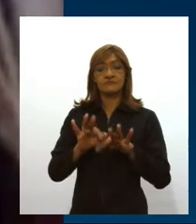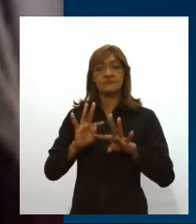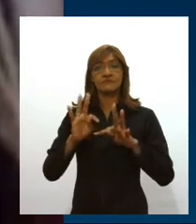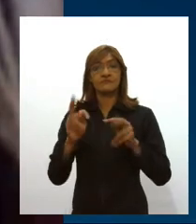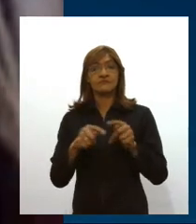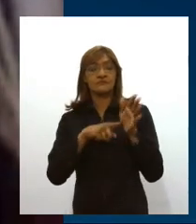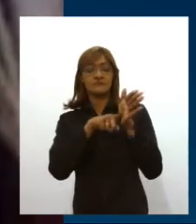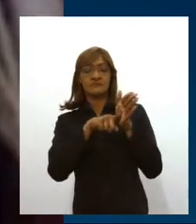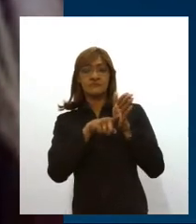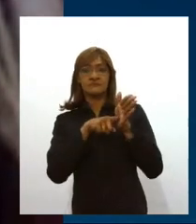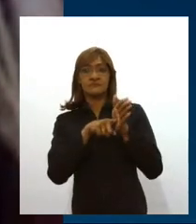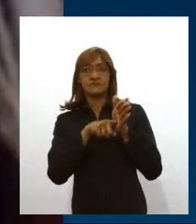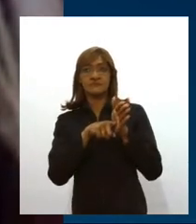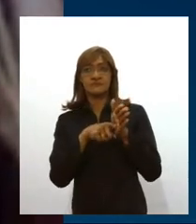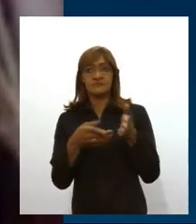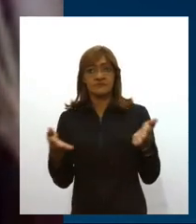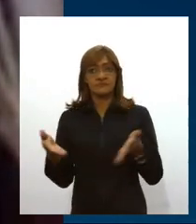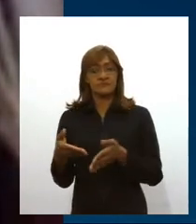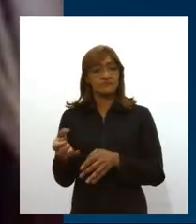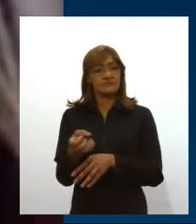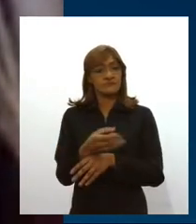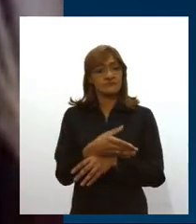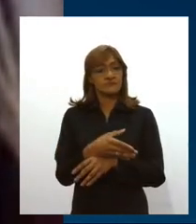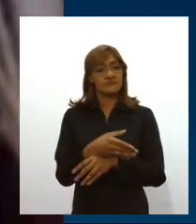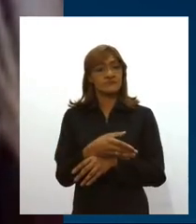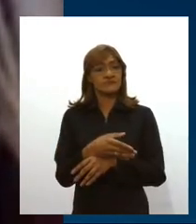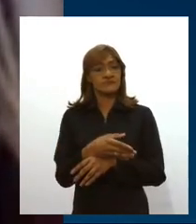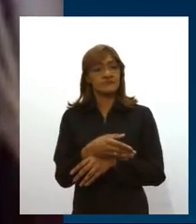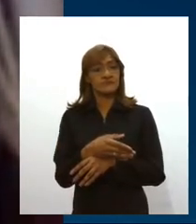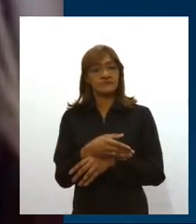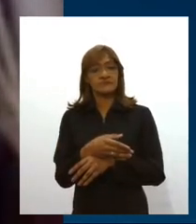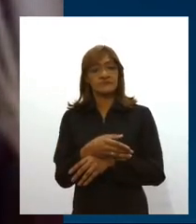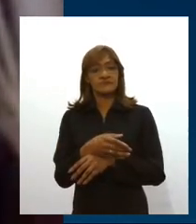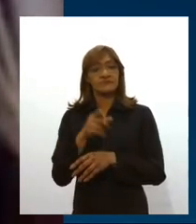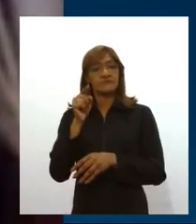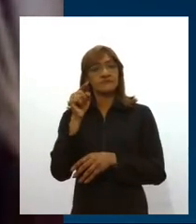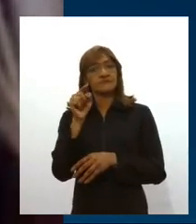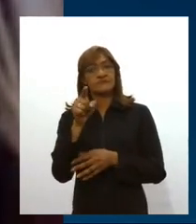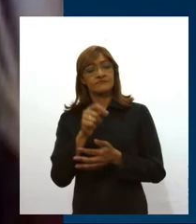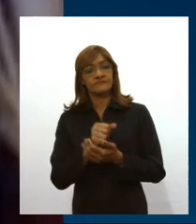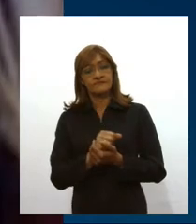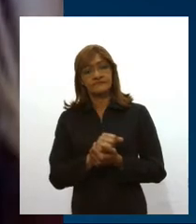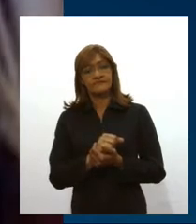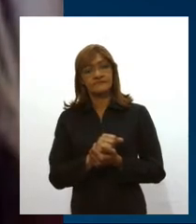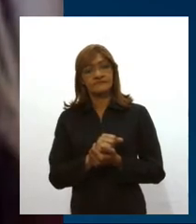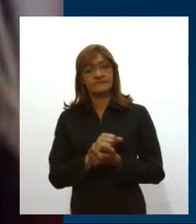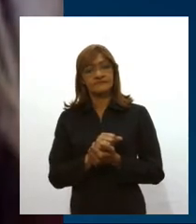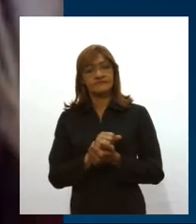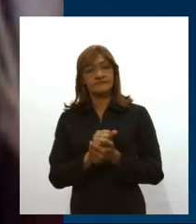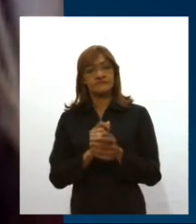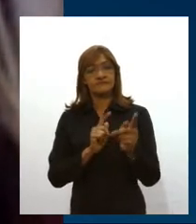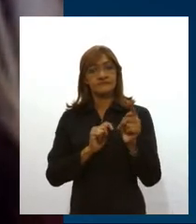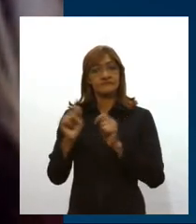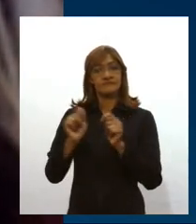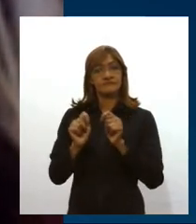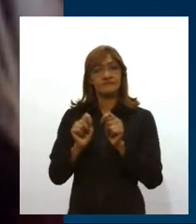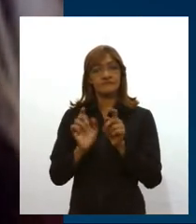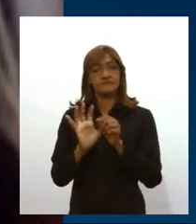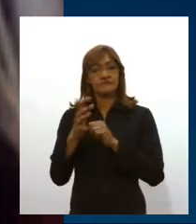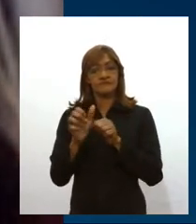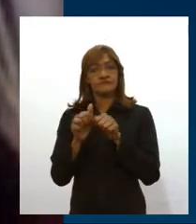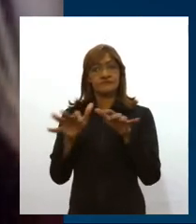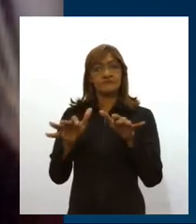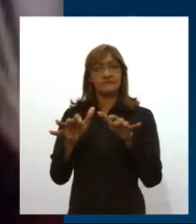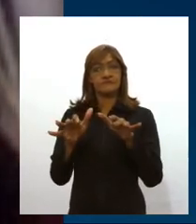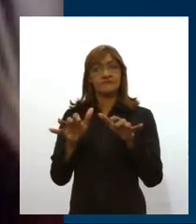mais recentes indicam que a taxa para você controlar a epidemia talvez seja 20% da